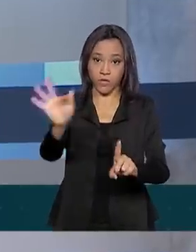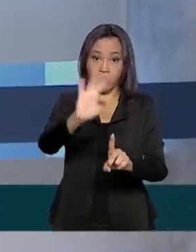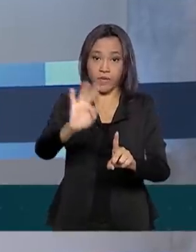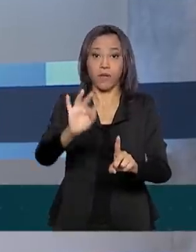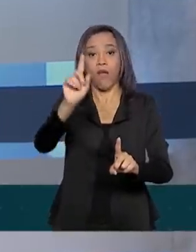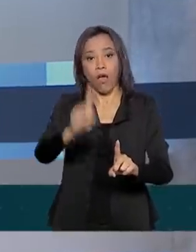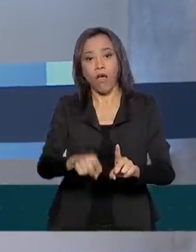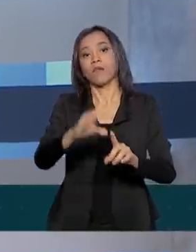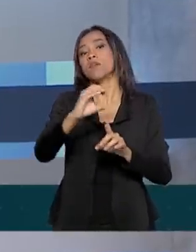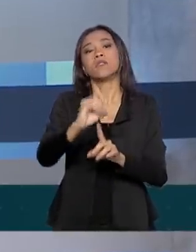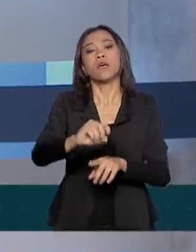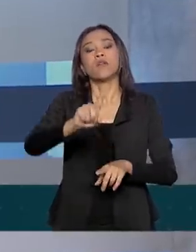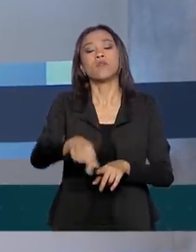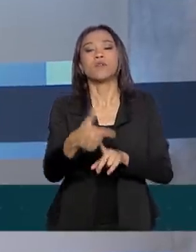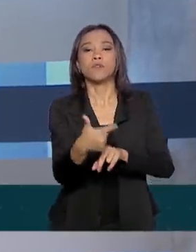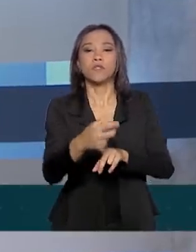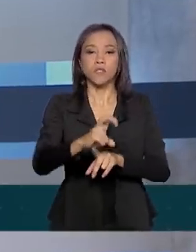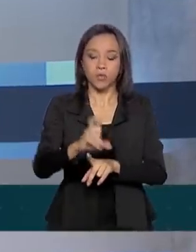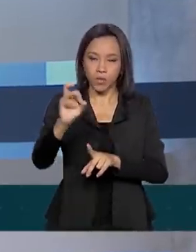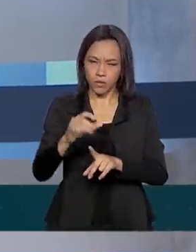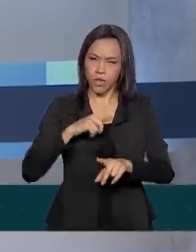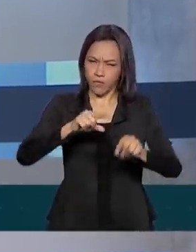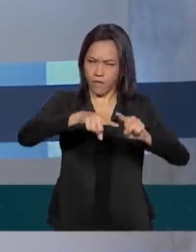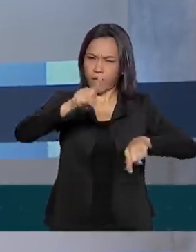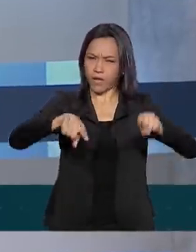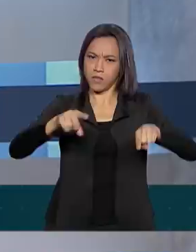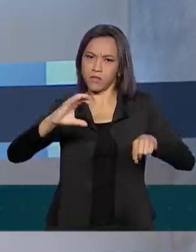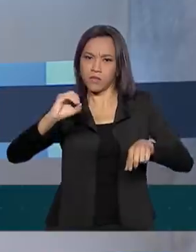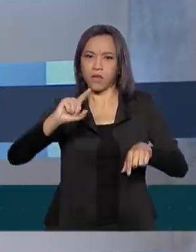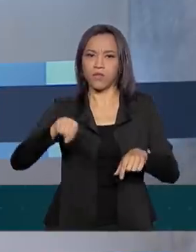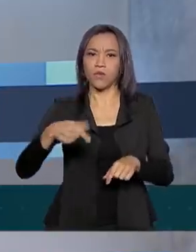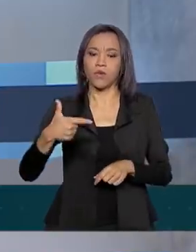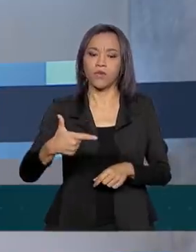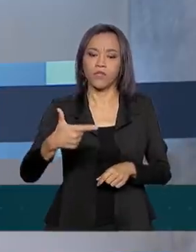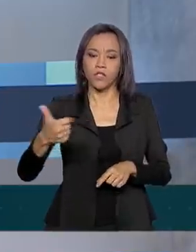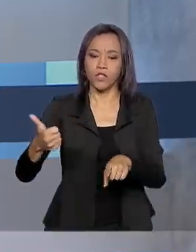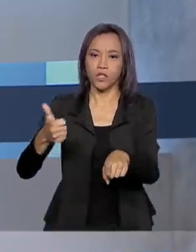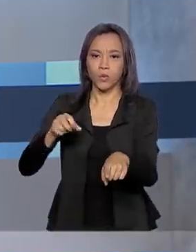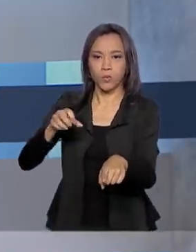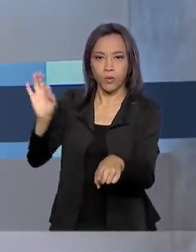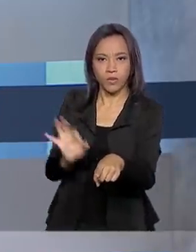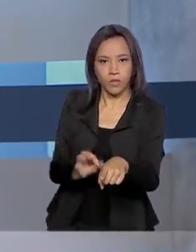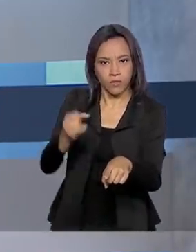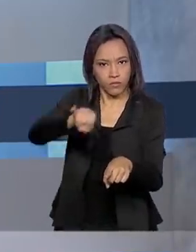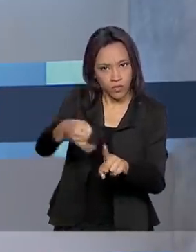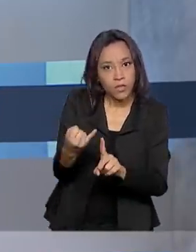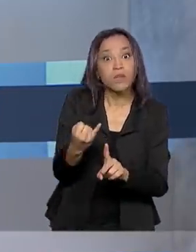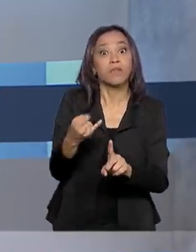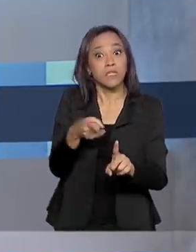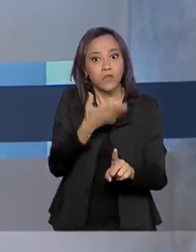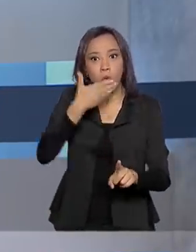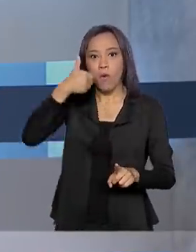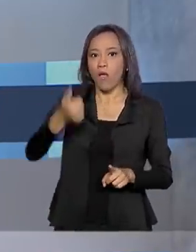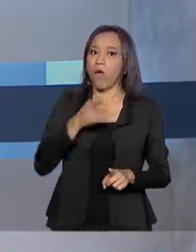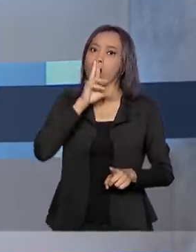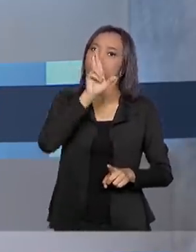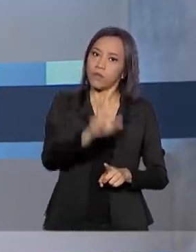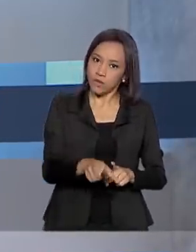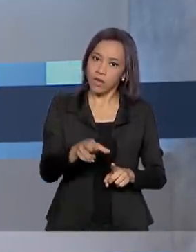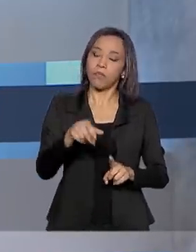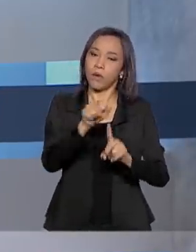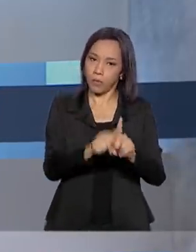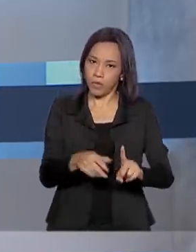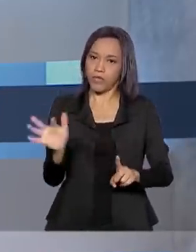,25%, depois de variar 0,21% em janeiro. Foi o menor resultado para um mês de